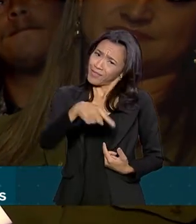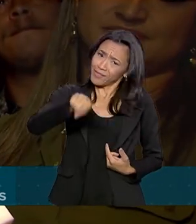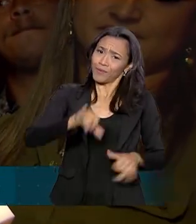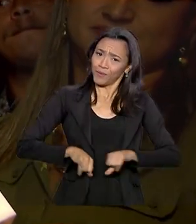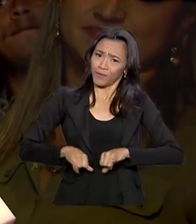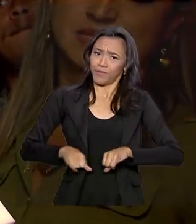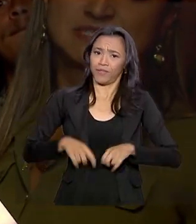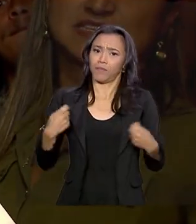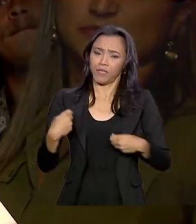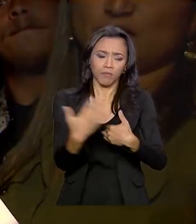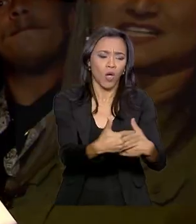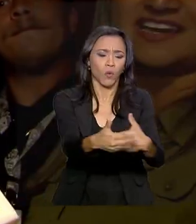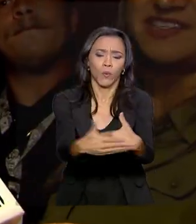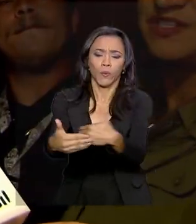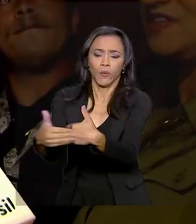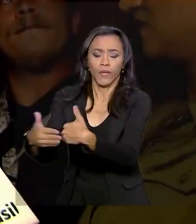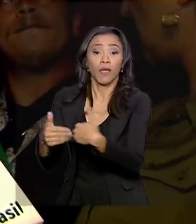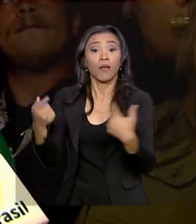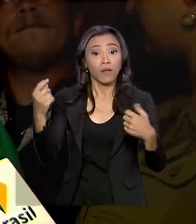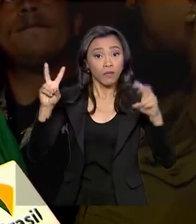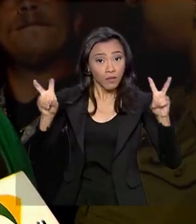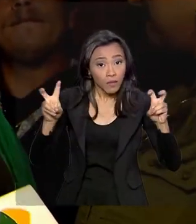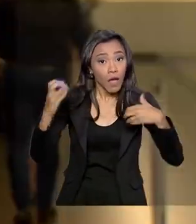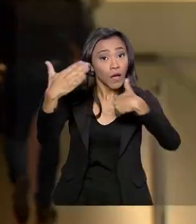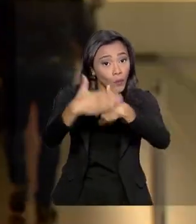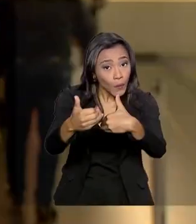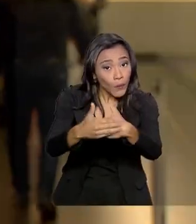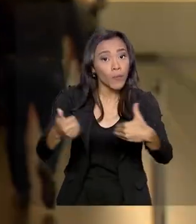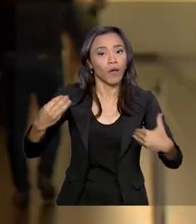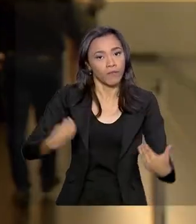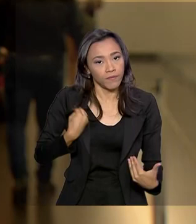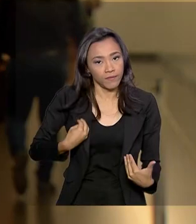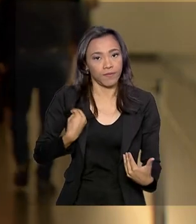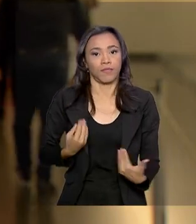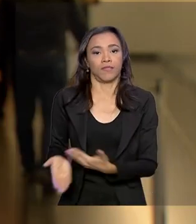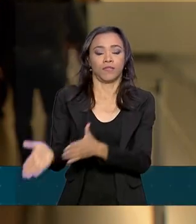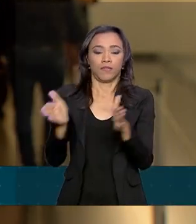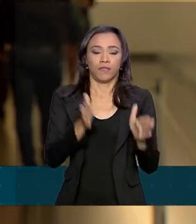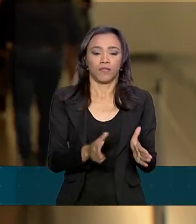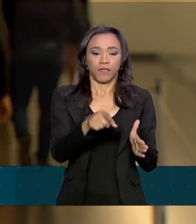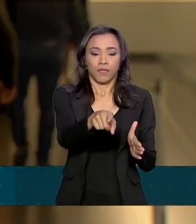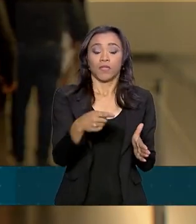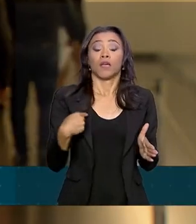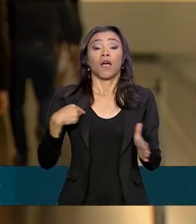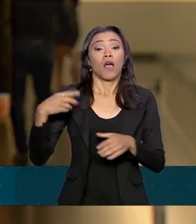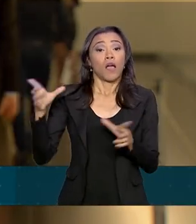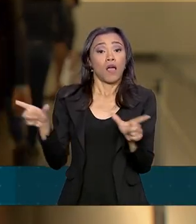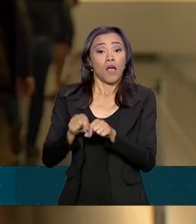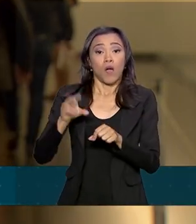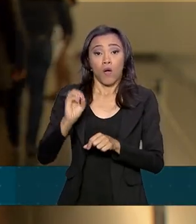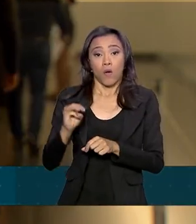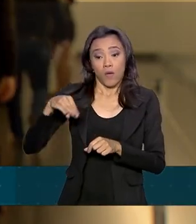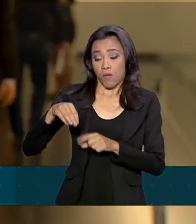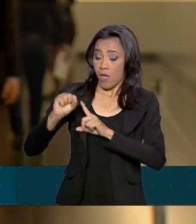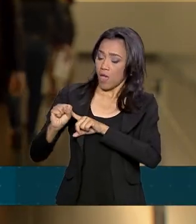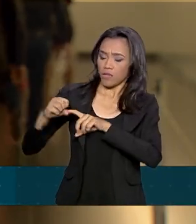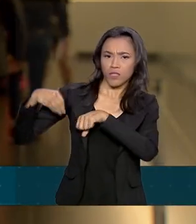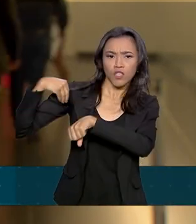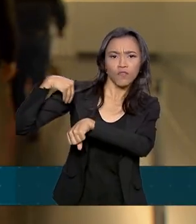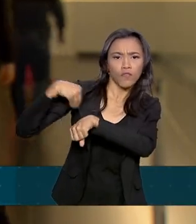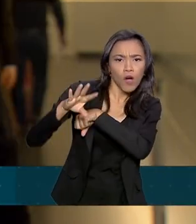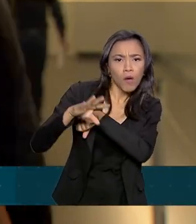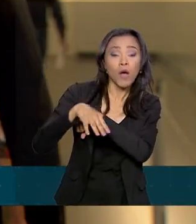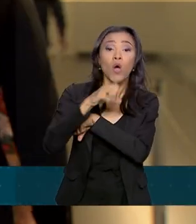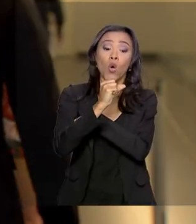acolher. A palavra de ordem é Acolha a Vida. De acordo com a Organização Mundial de Saúde, a cada ano, cerca de 800